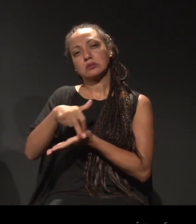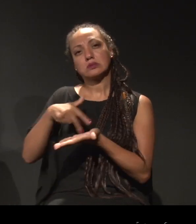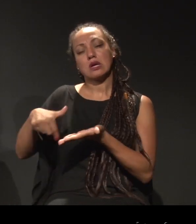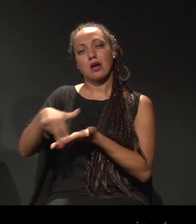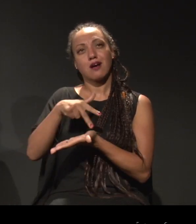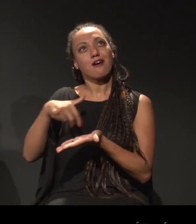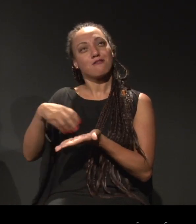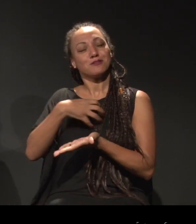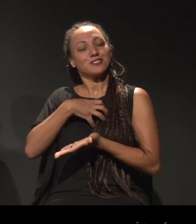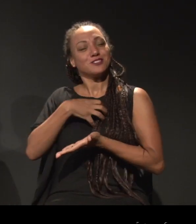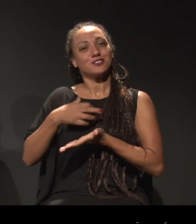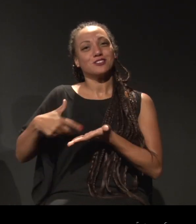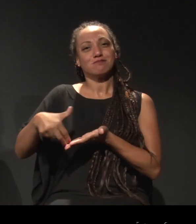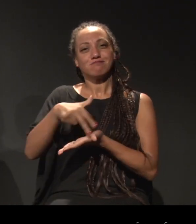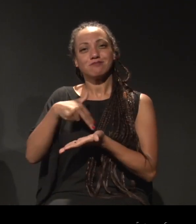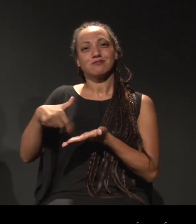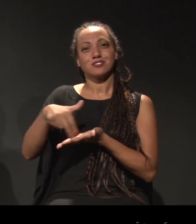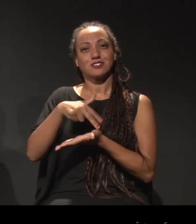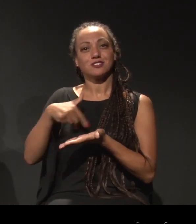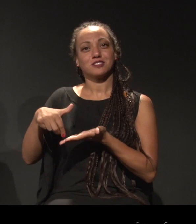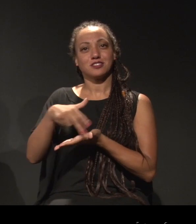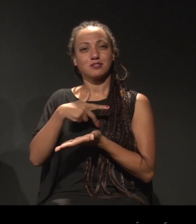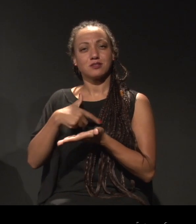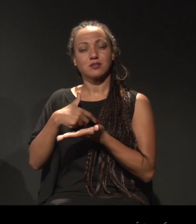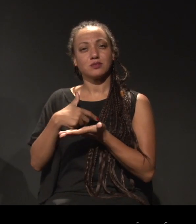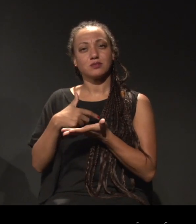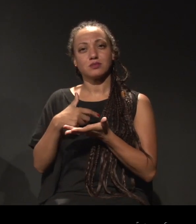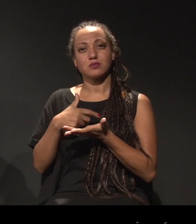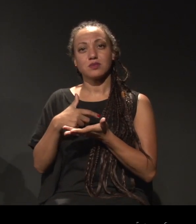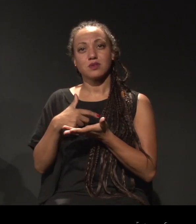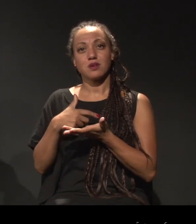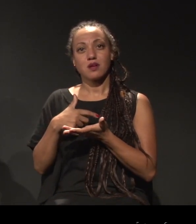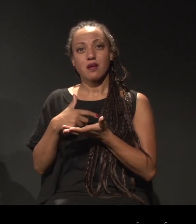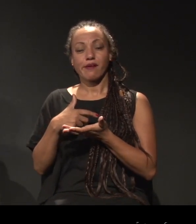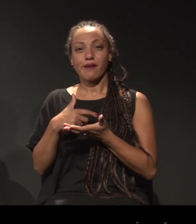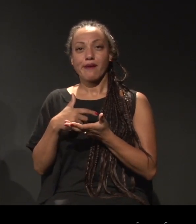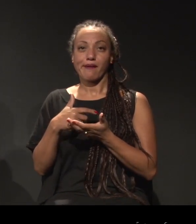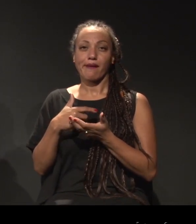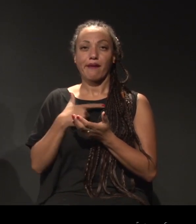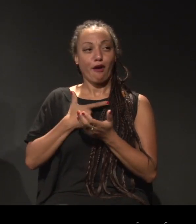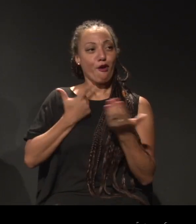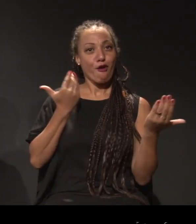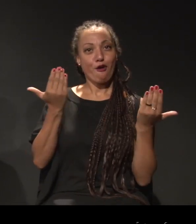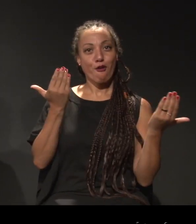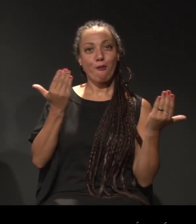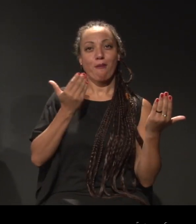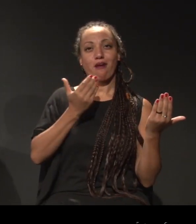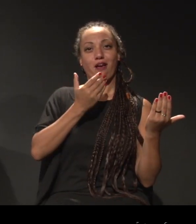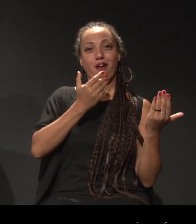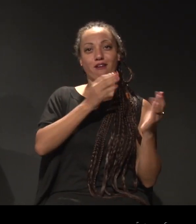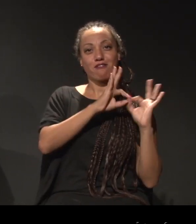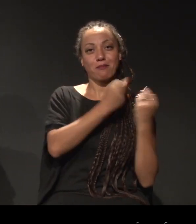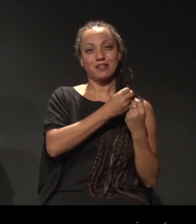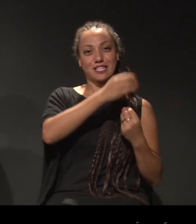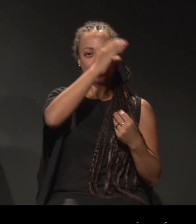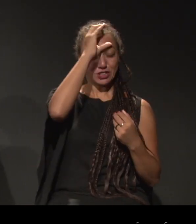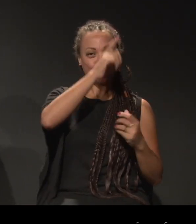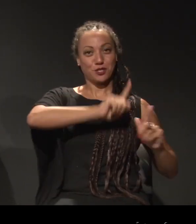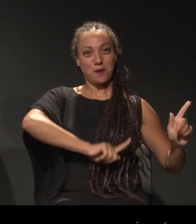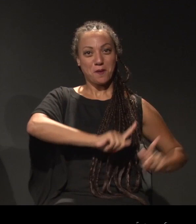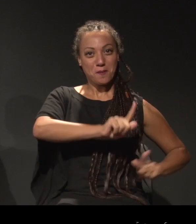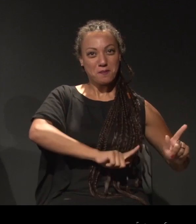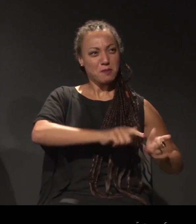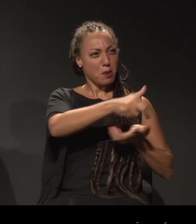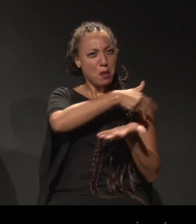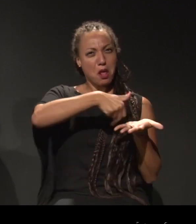por me sentir dançando com menor fluidez do que meus primos, do que meus tios, do que aquela coisa toda, vou... Aquele